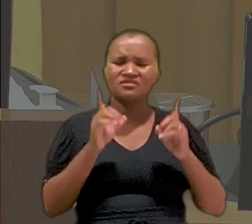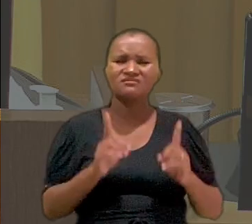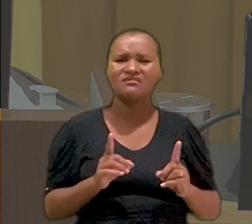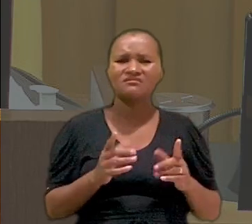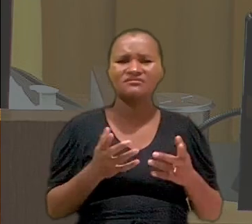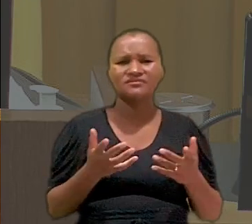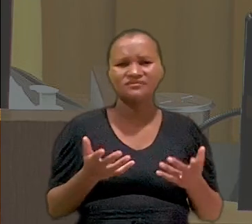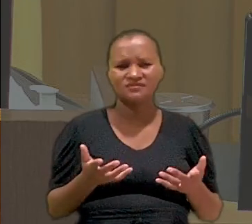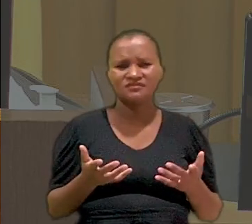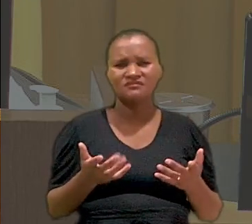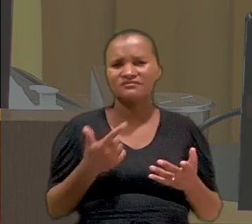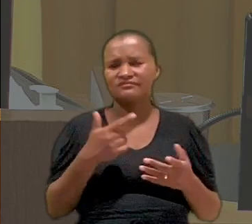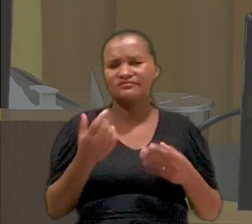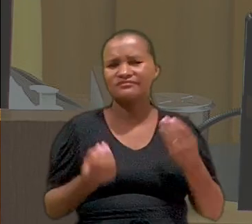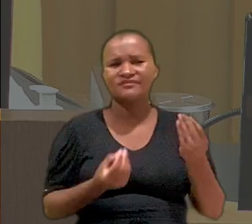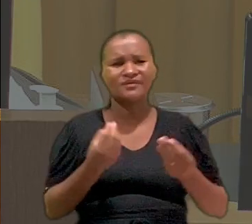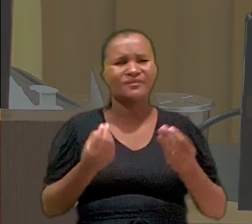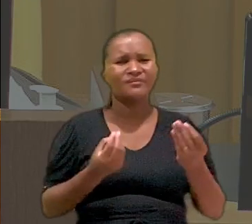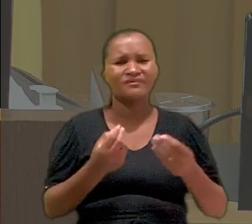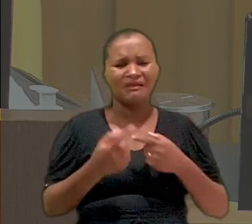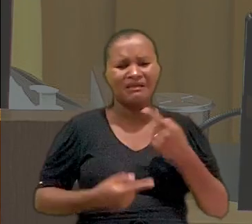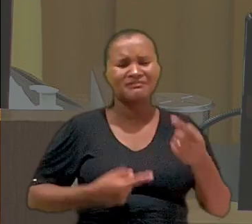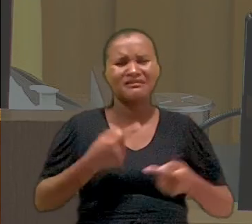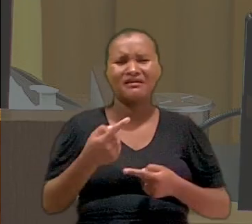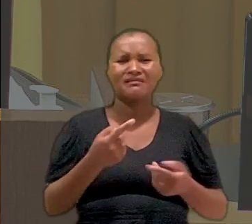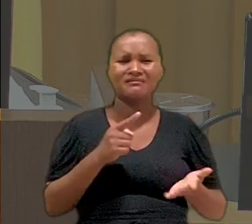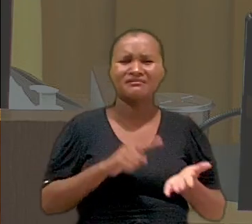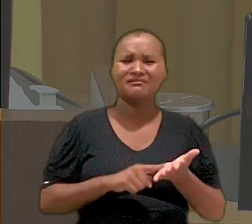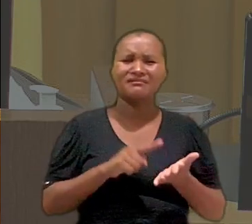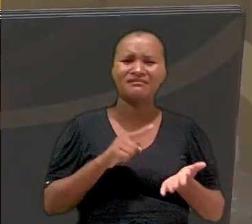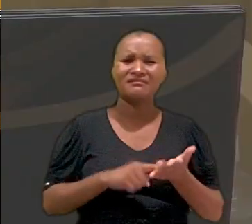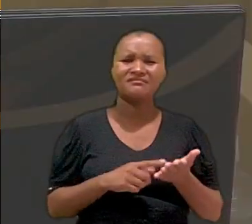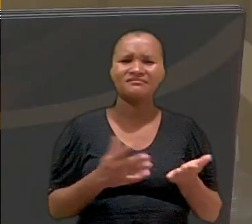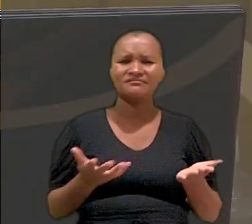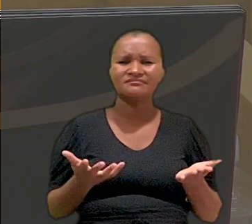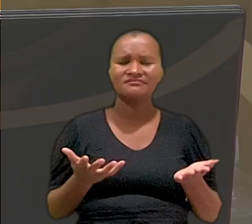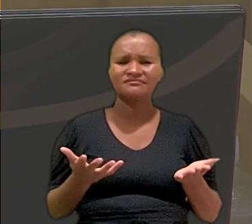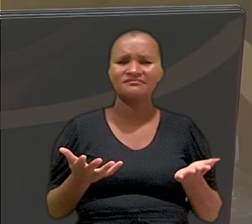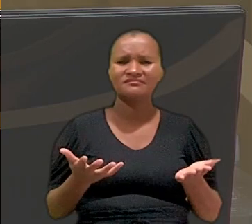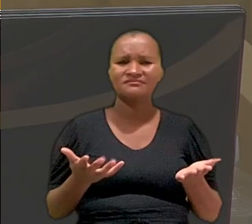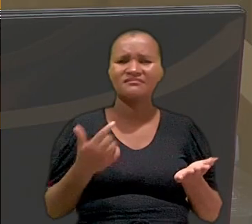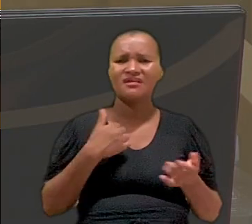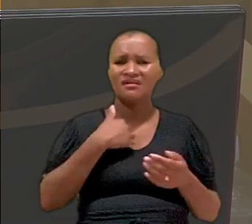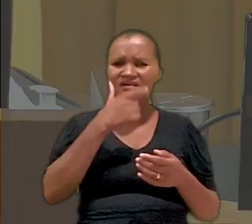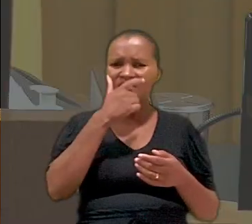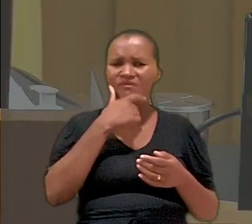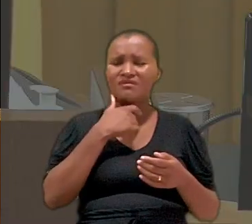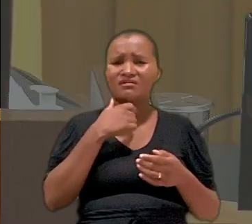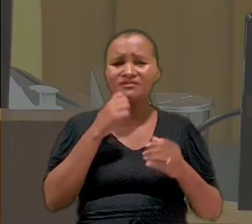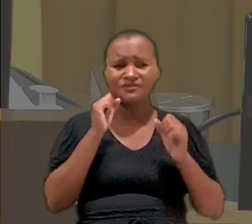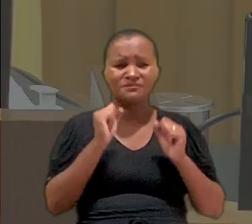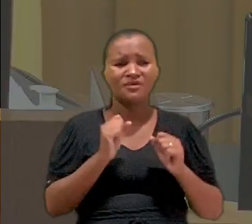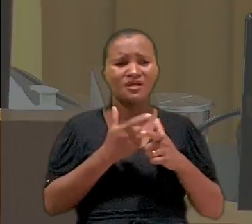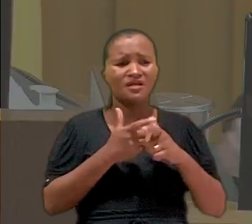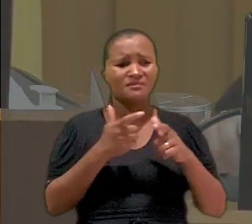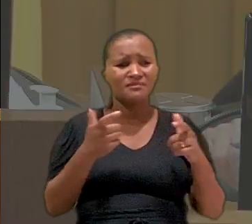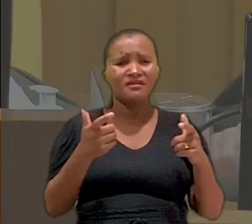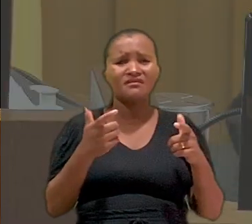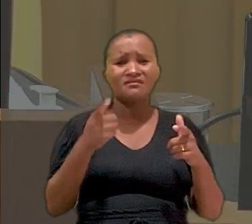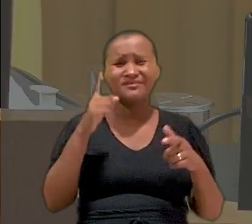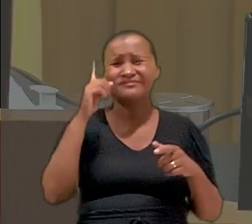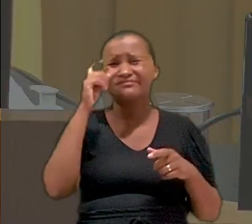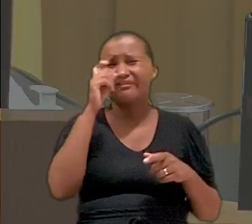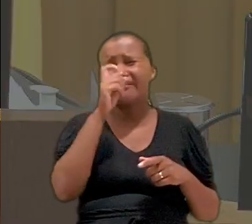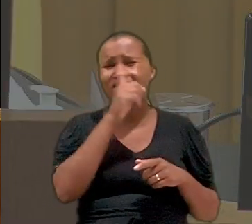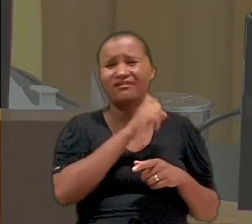dignidade do trabalhador. É eu coloco na emenda. É o uso de catraca com o sistema de biometria. Eu acho até que pode ampliar a